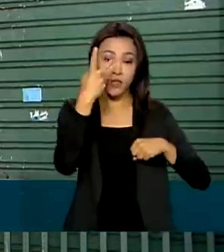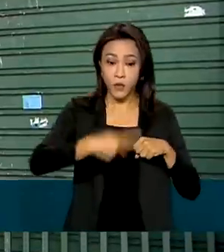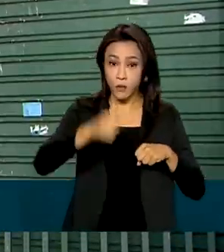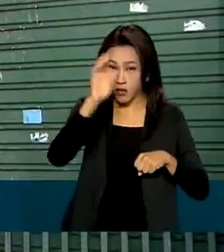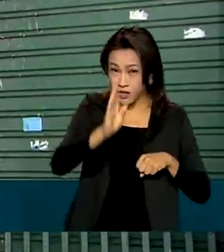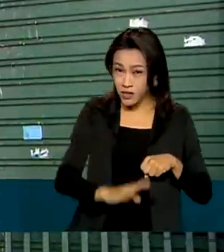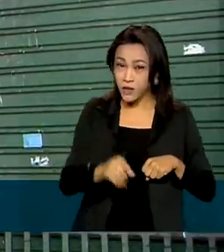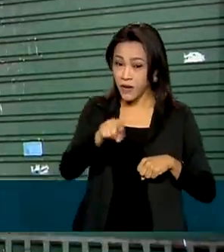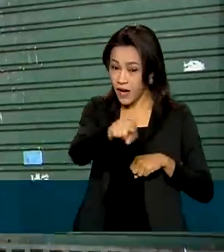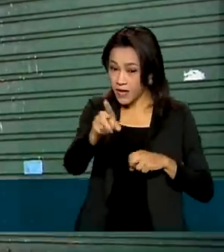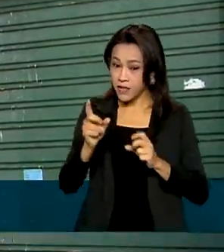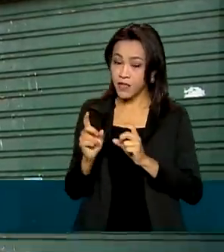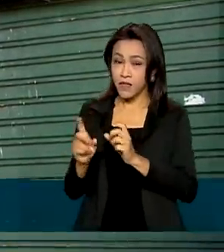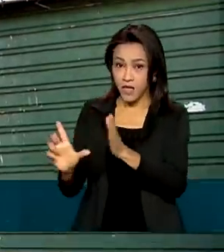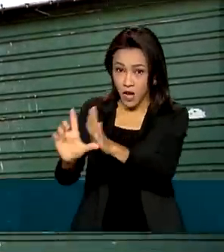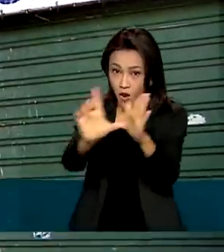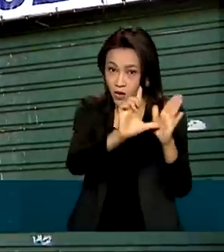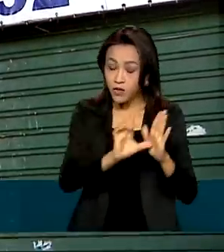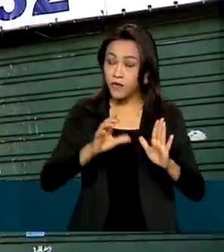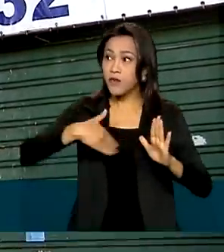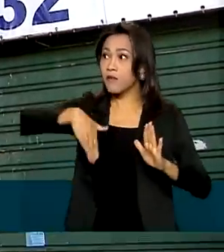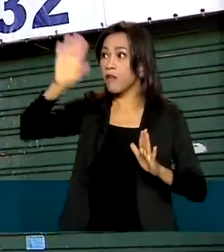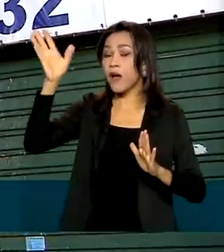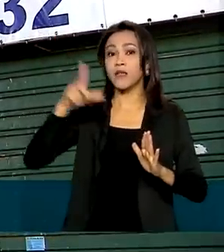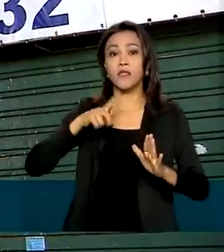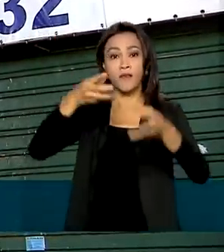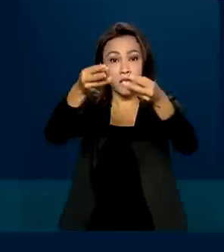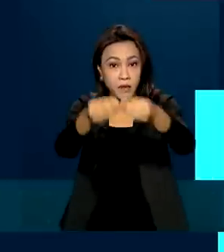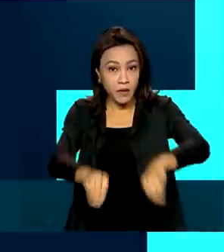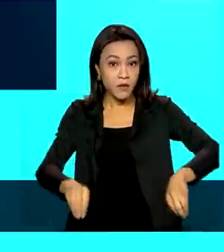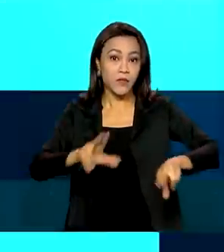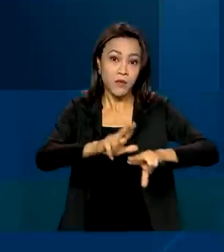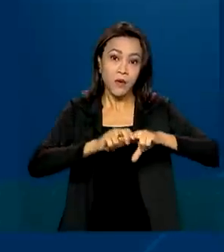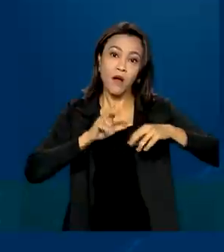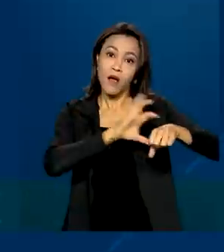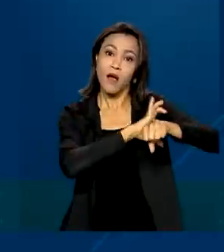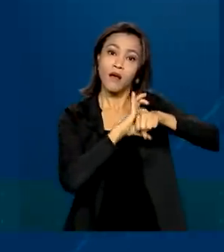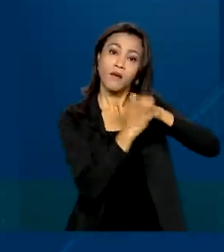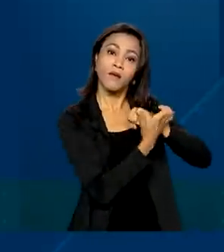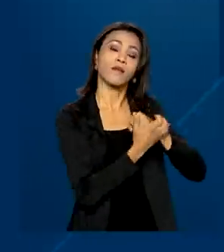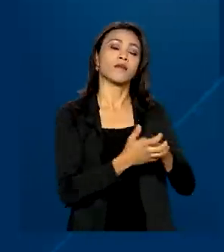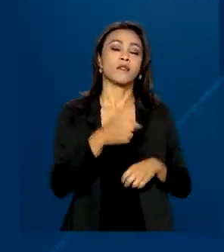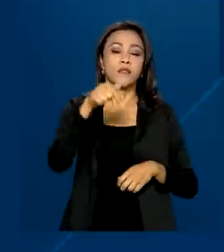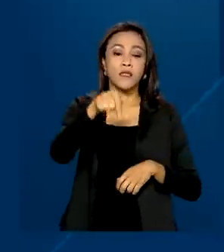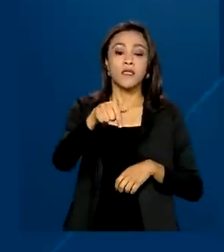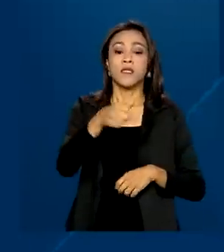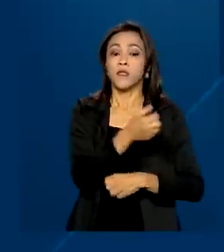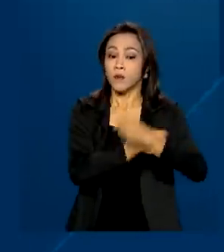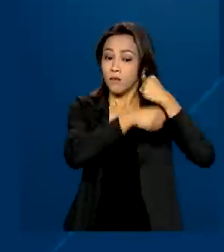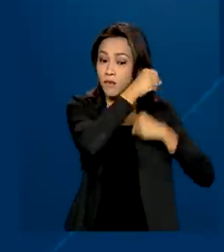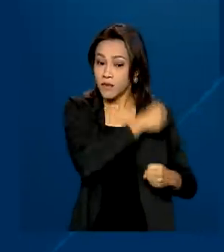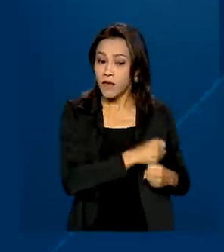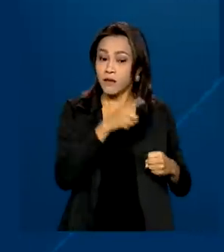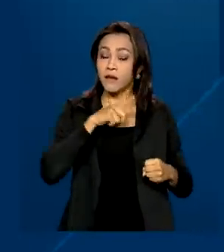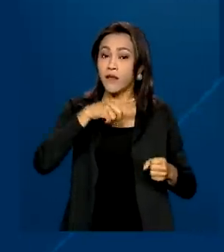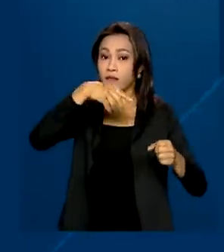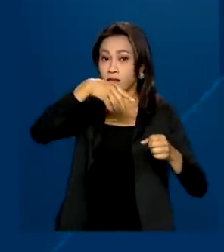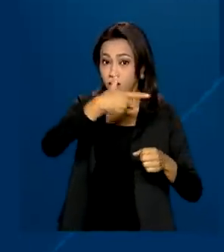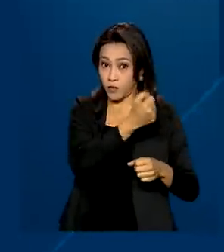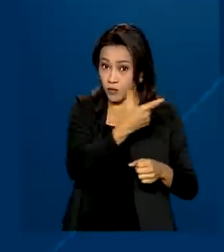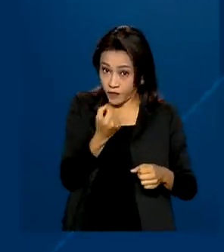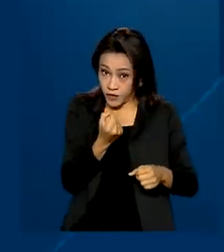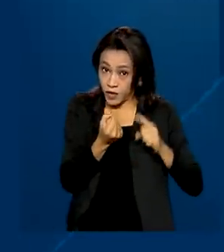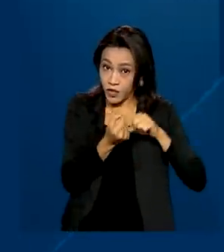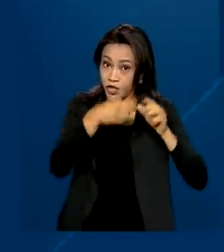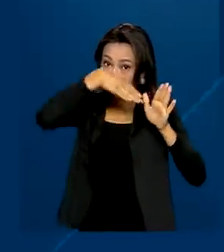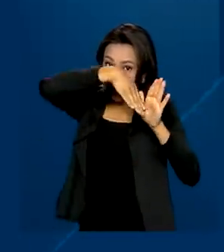foi um dos setores mais afetados pela crise sanitária. Em 2020, o comércio brasileiro apresentou queda em ocupação